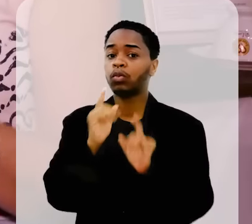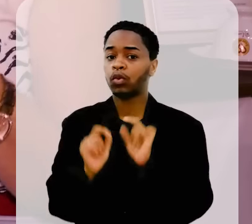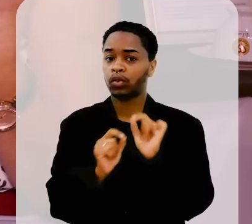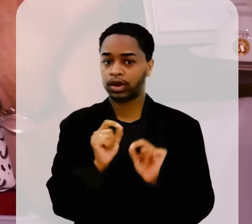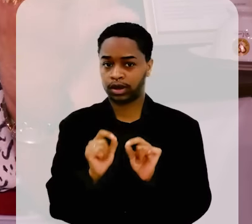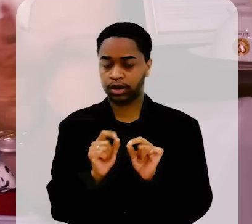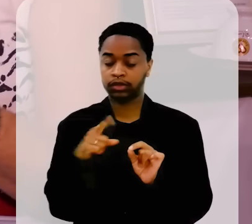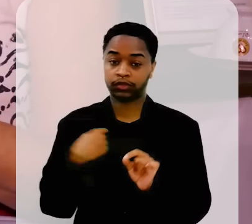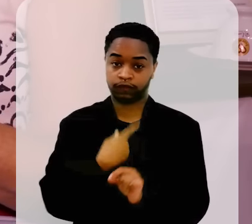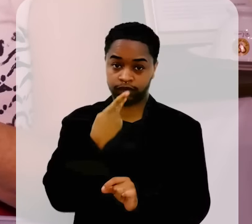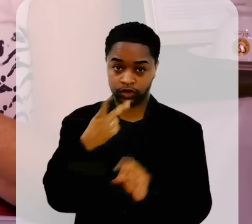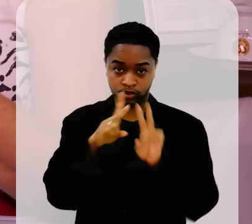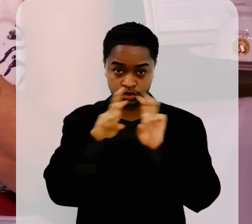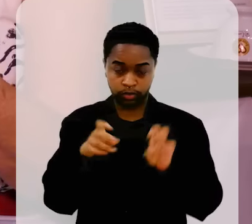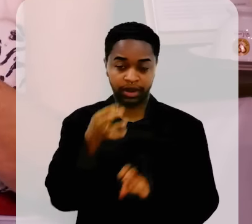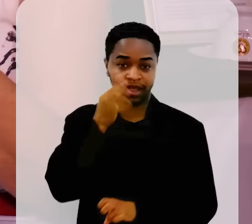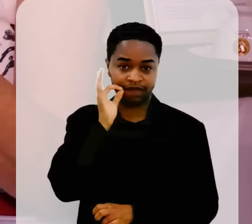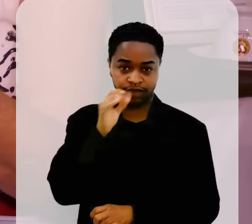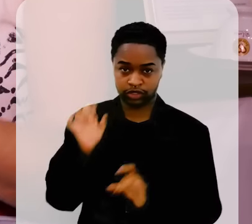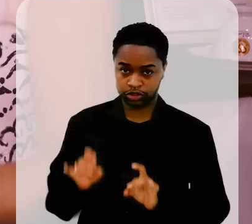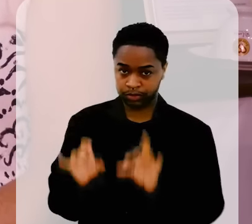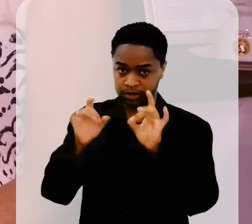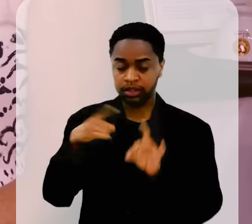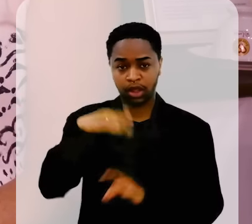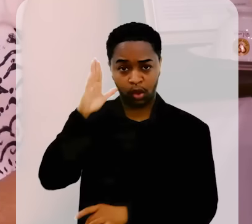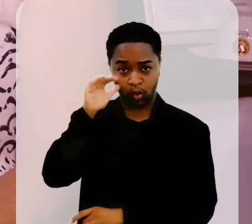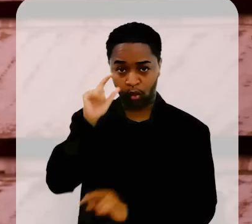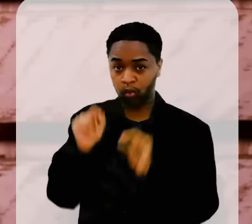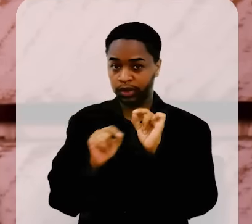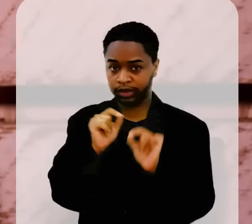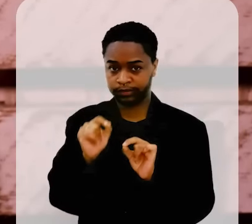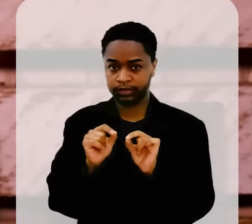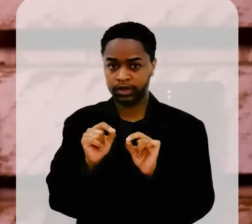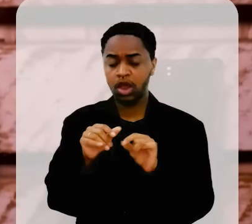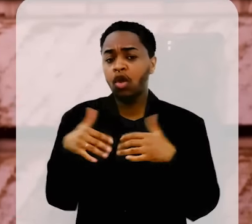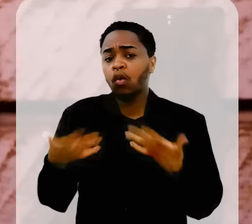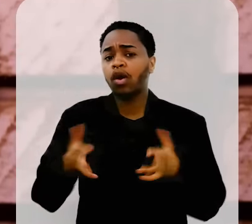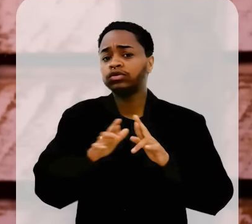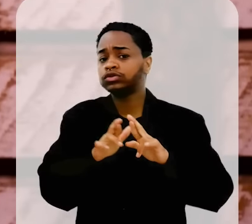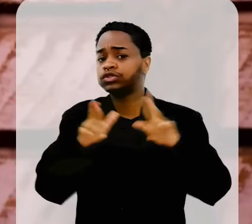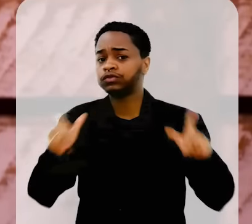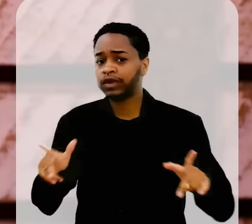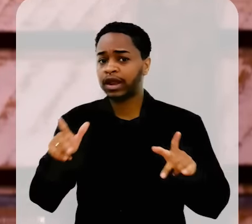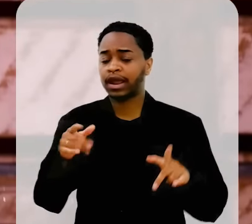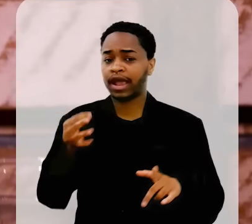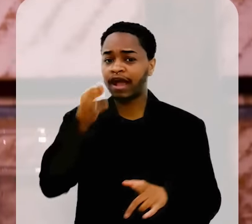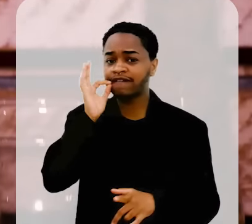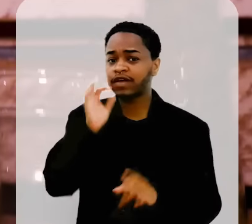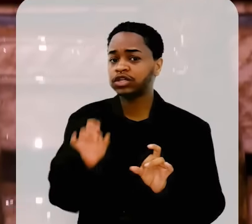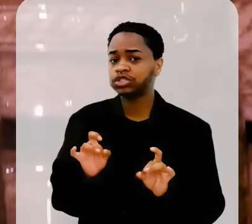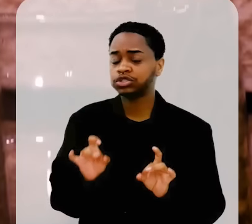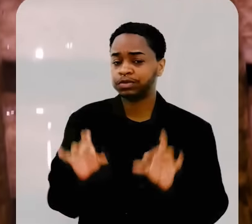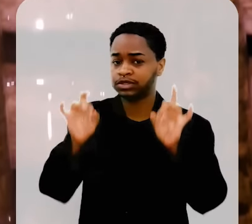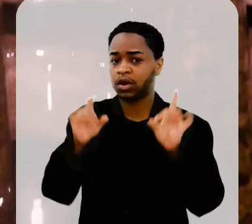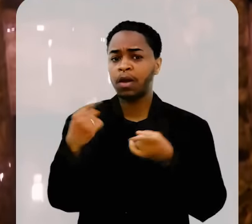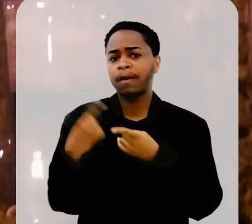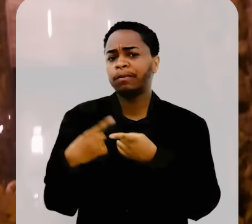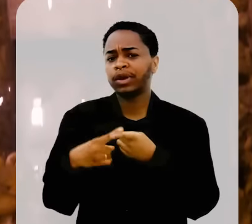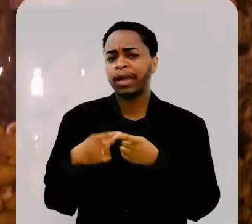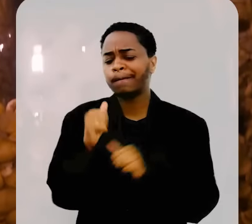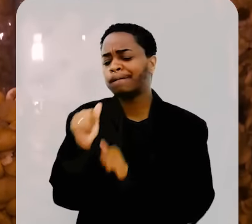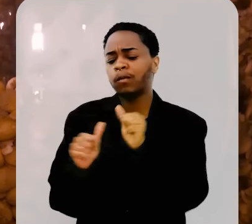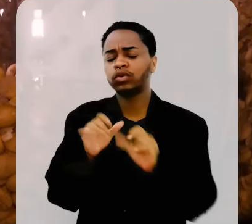O que a gente descobriu também, que a gente está falando de cafés especiais, acho que é uma curiosidade. O que diferencia um café especial?